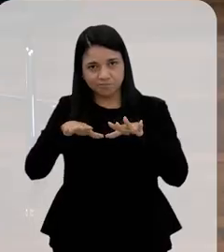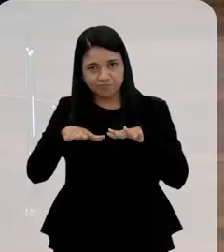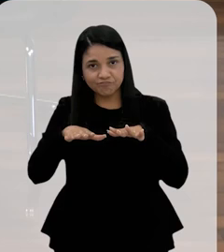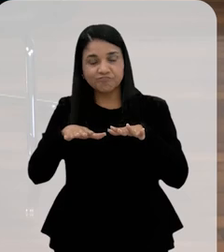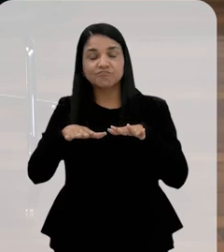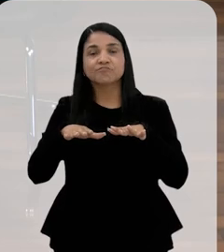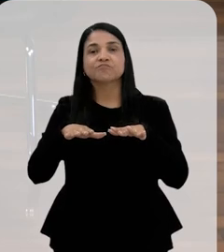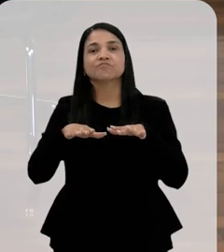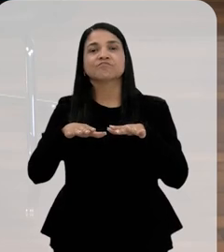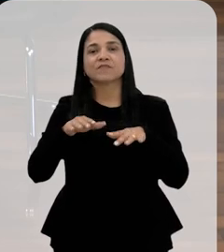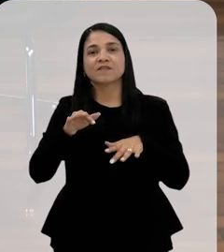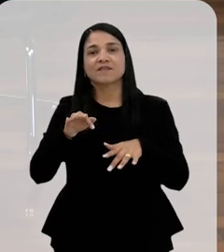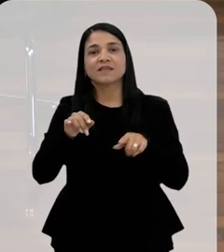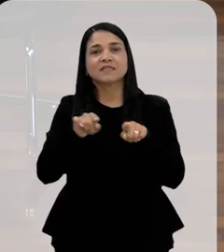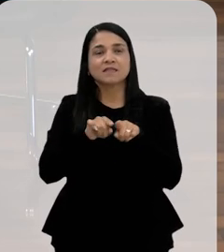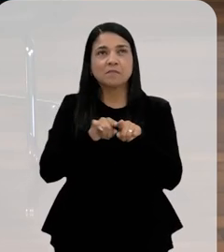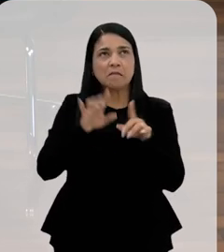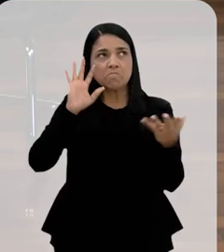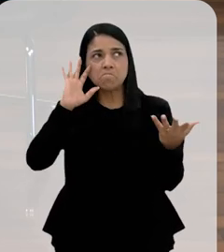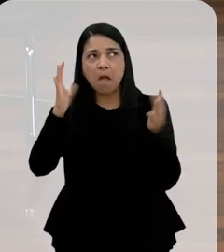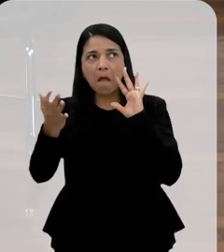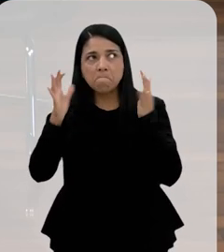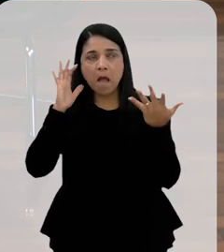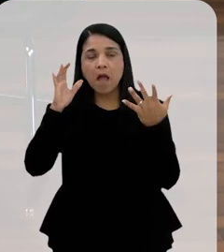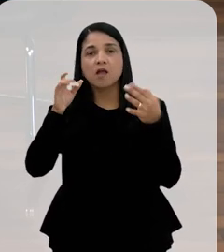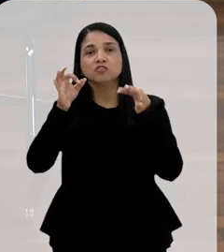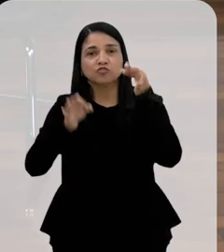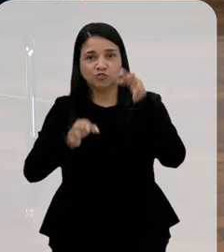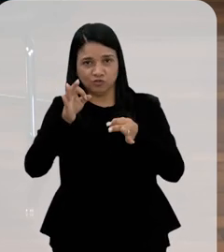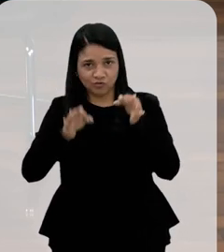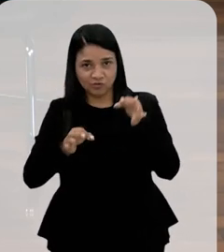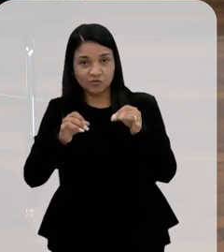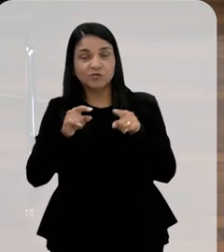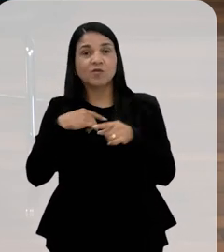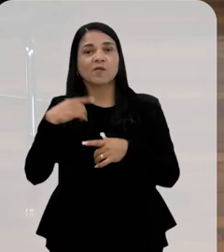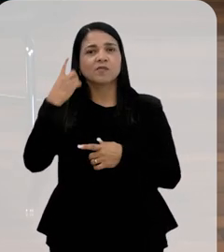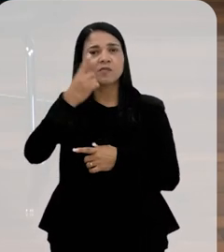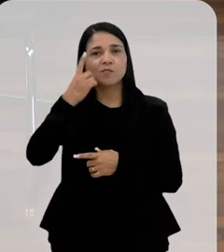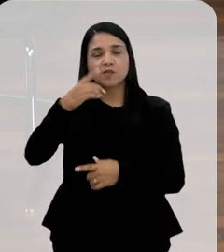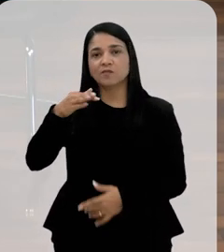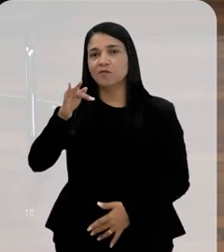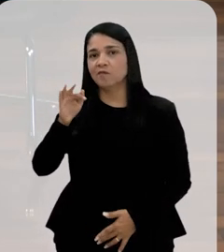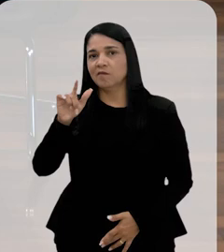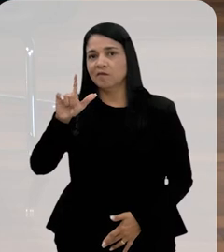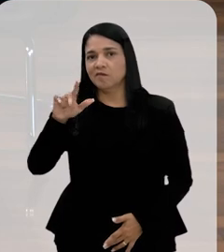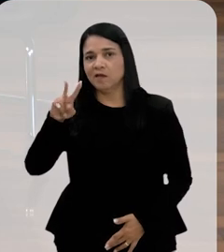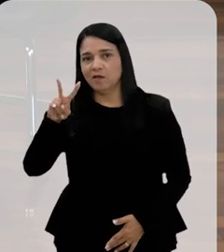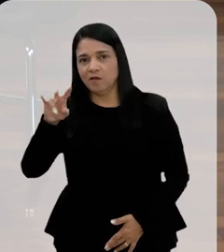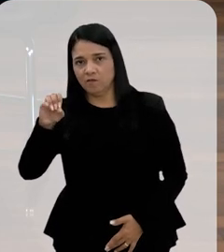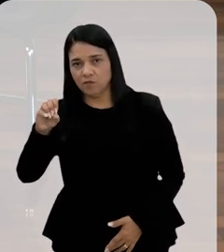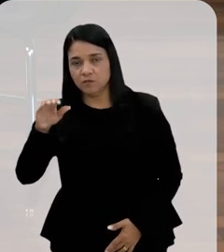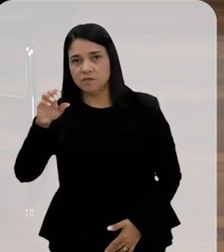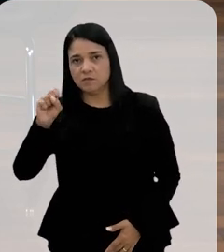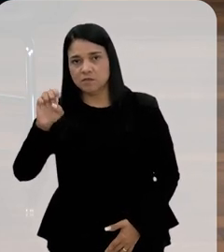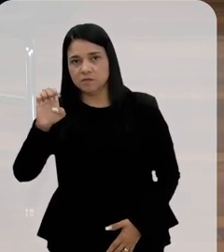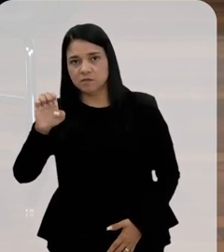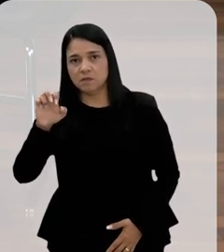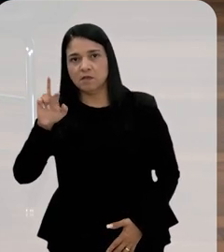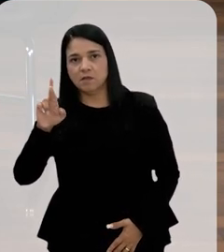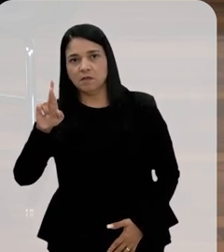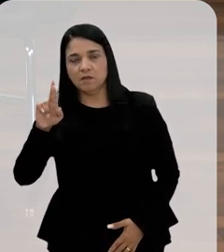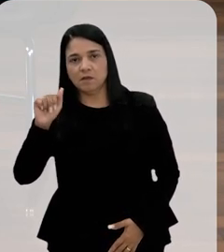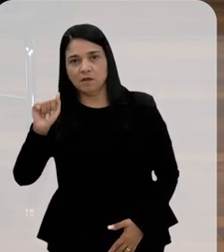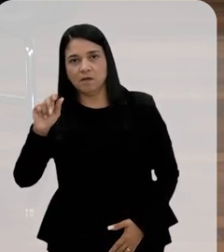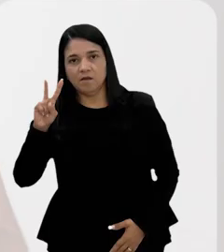Parlamentar por Justiça Climática, conversamos com o deputado Flávio Serafini, de que a